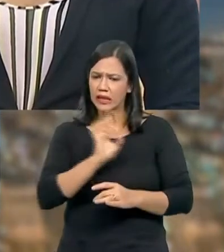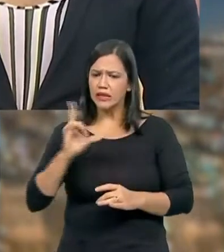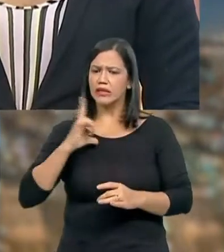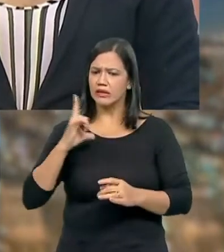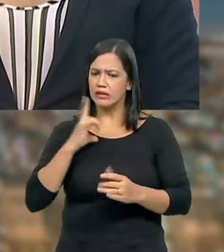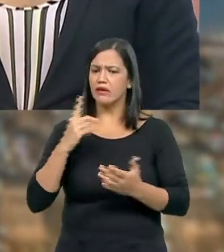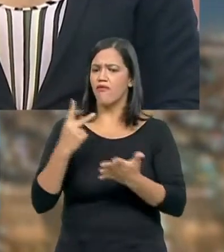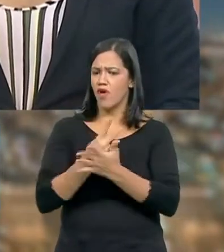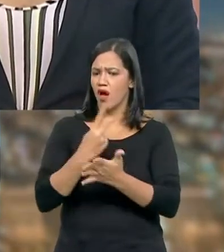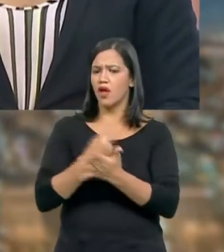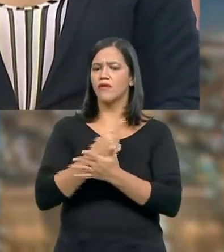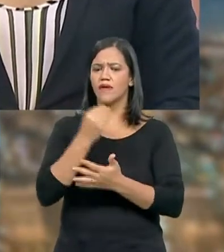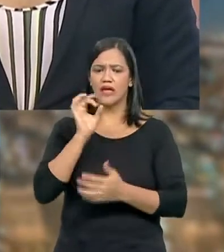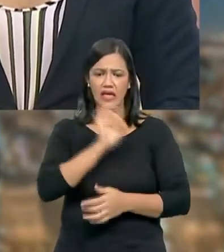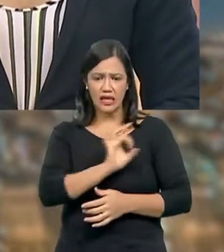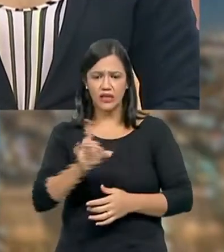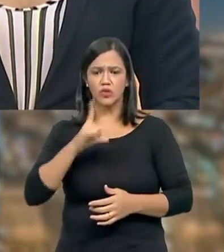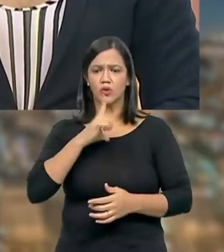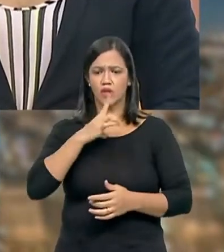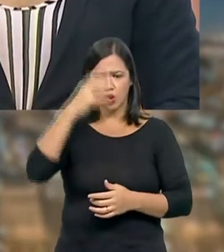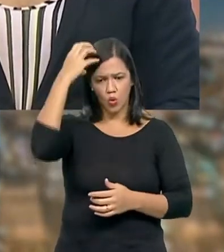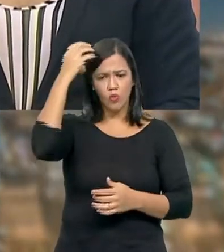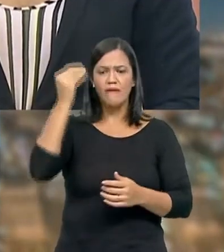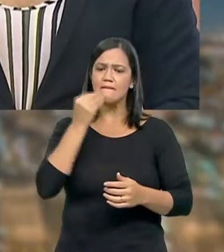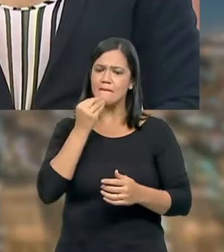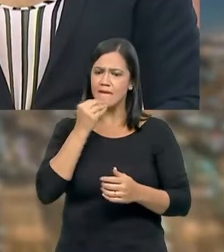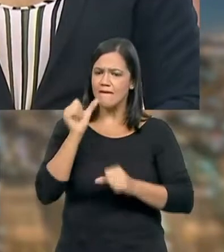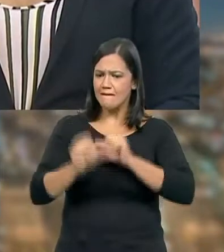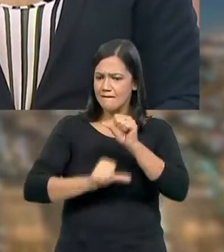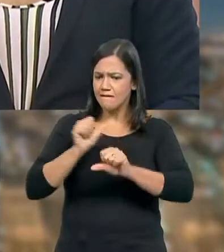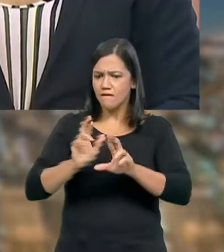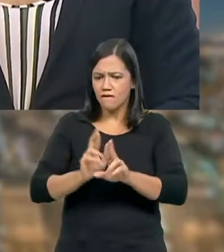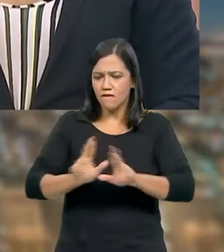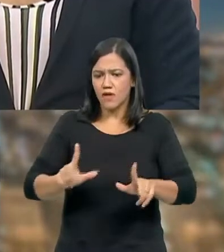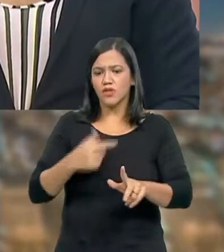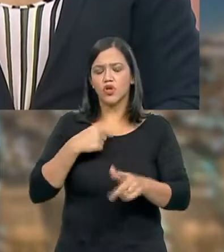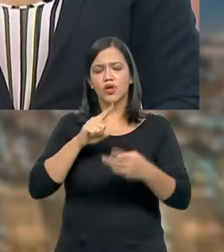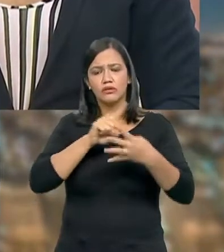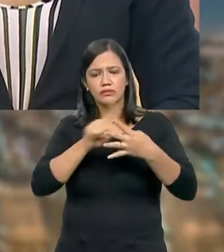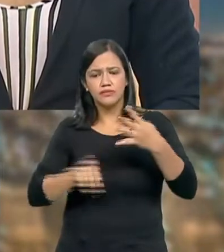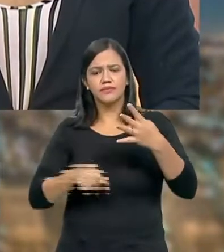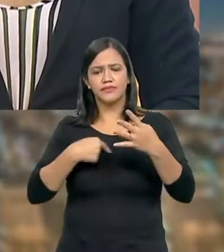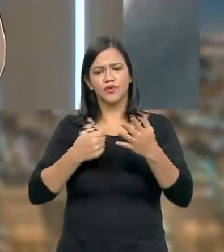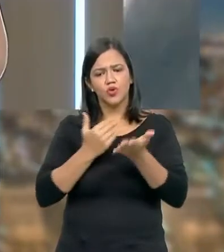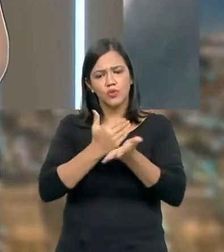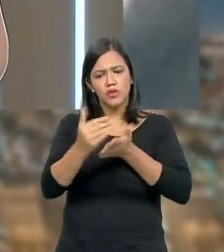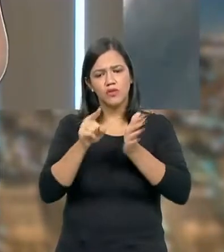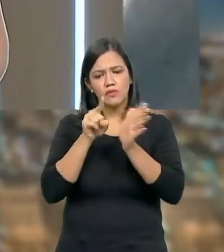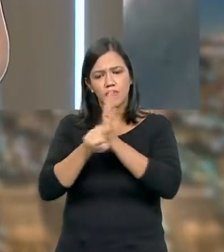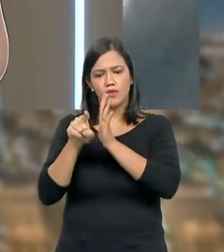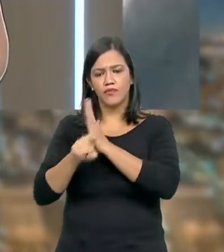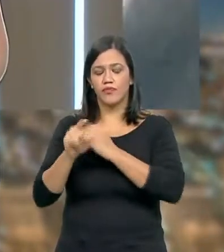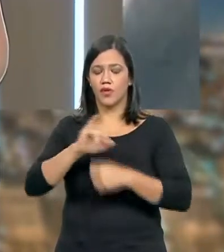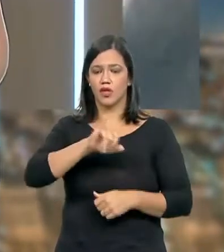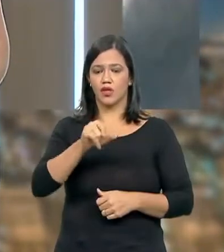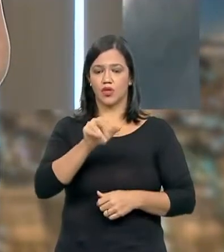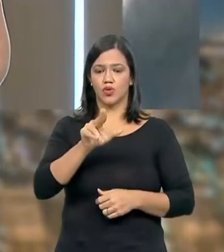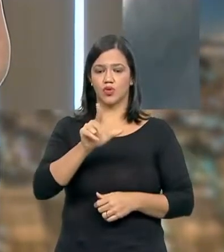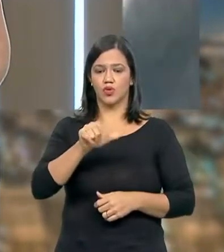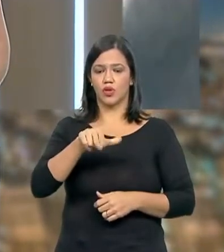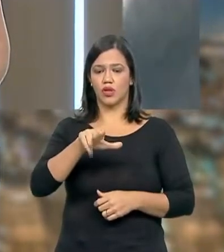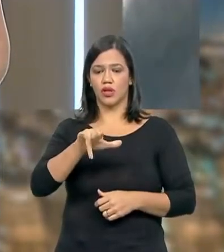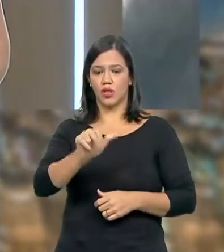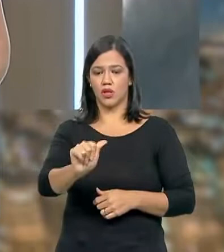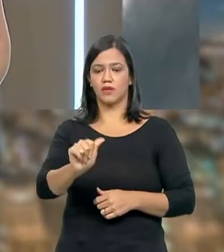parcela de culpa. Poderia algo ter sido diferente? Acho que esses são alguns pontos que eu gostaria de iniciar. Juliana Braga, agora é sua vez, por favor.